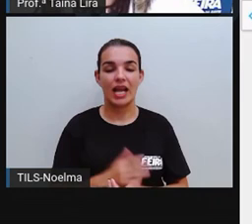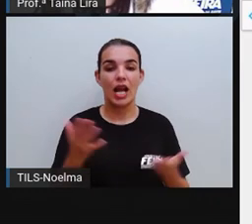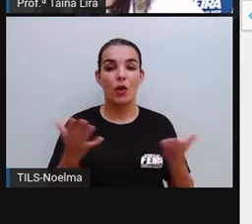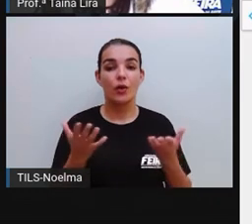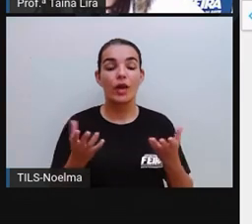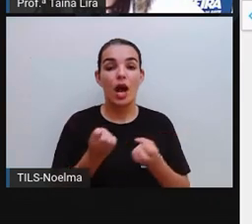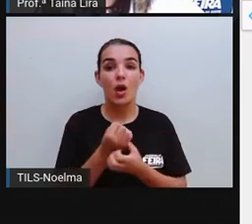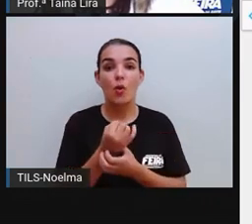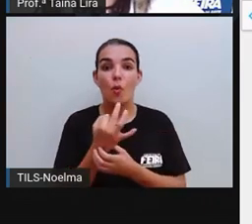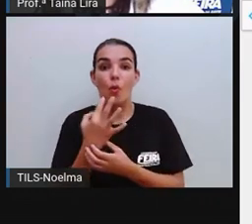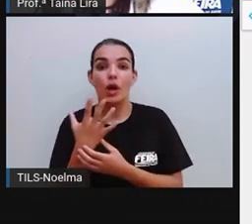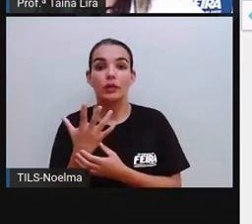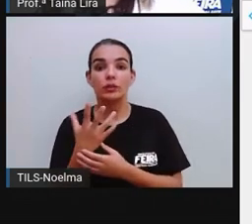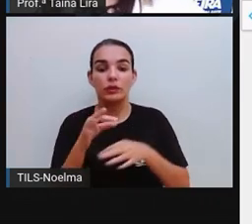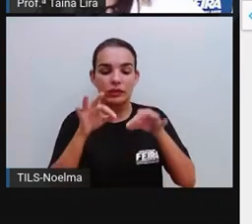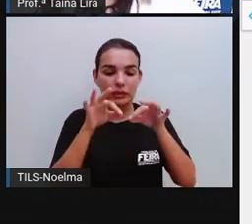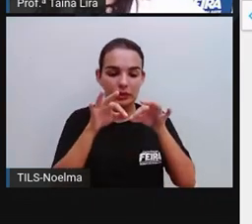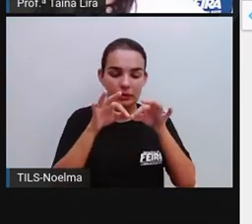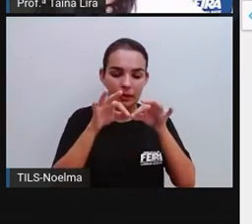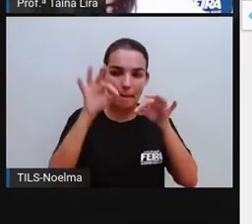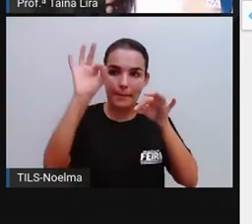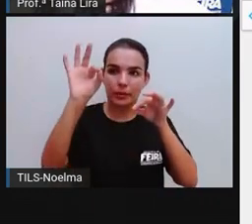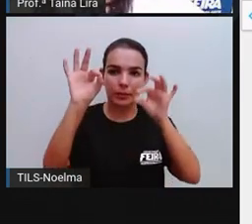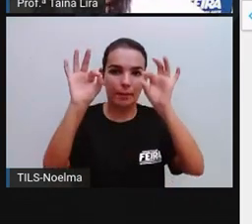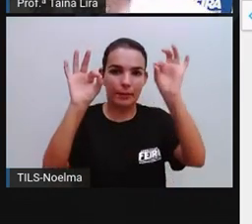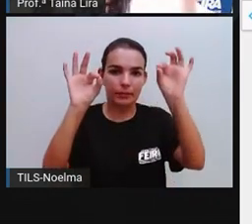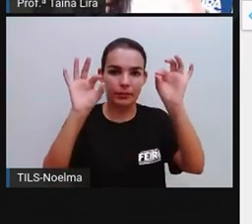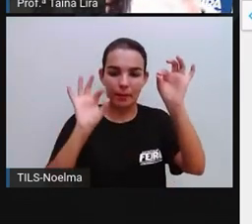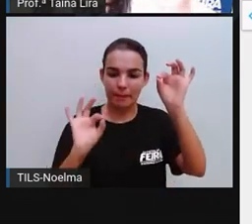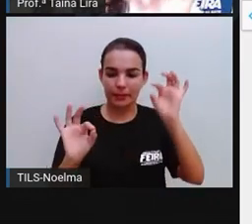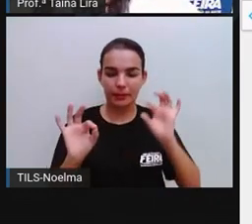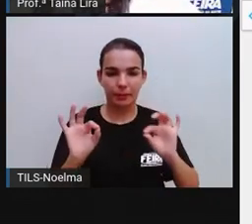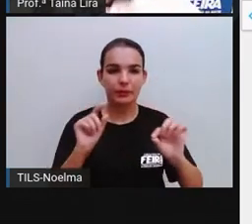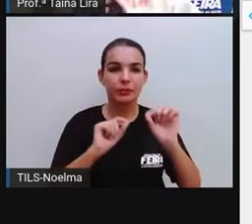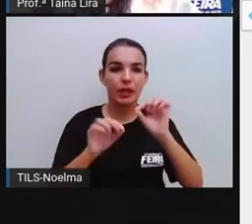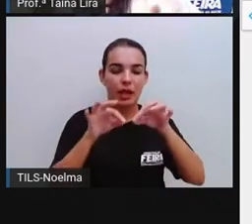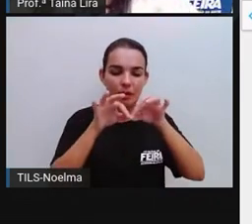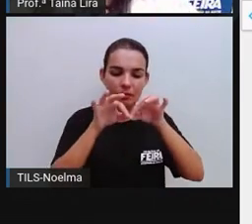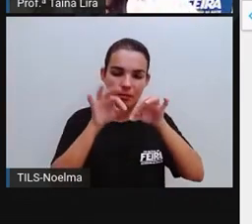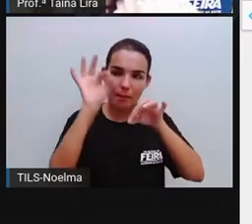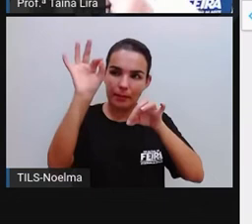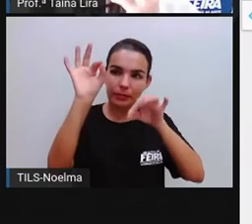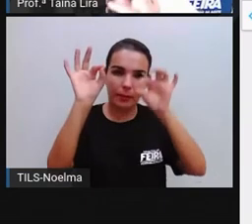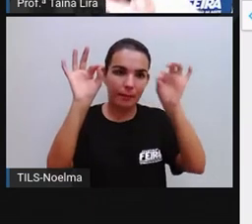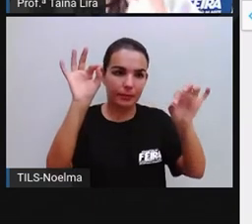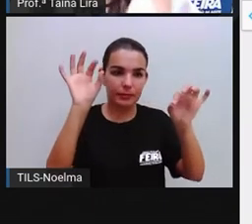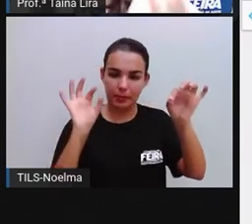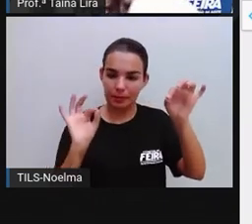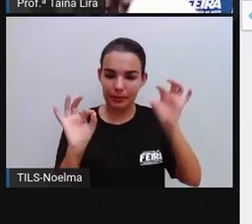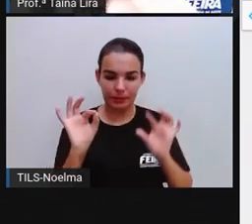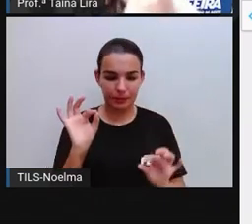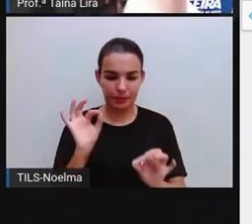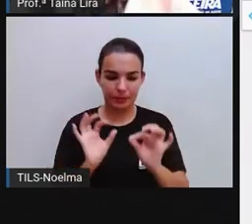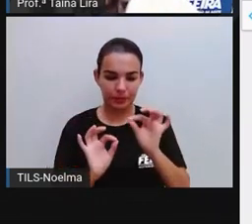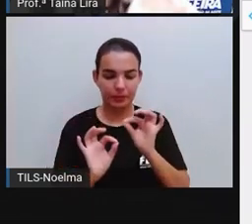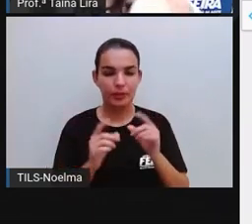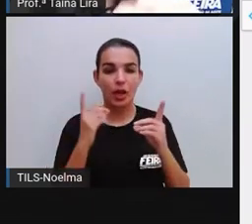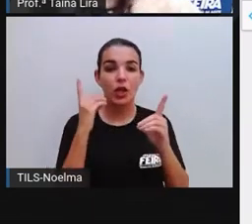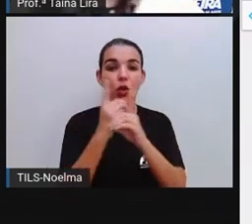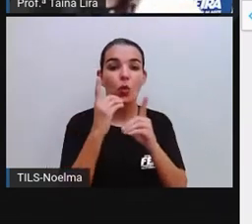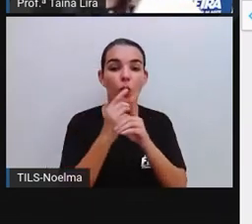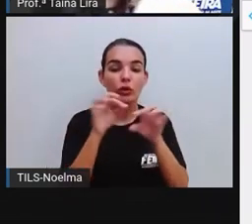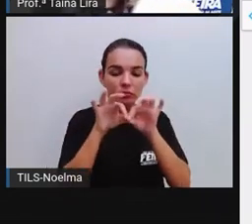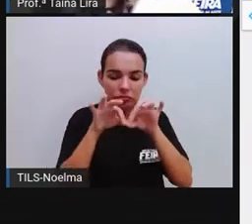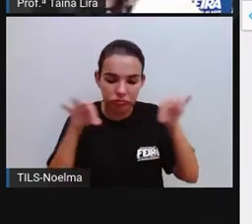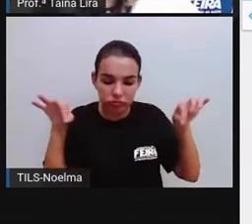Quantos vértices a pirâmide tem? Lembrando que vértice vai ser aí a pontinha, tá? Aqui, no encontro